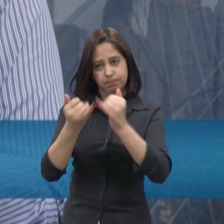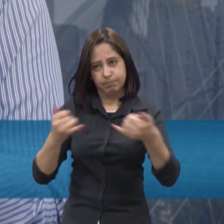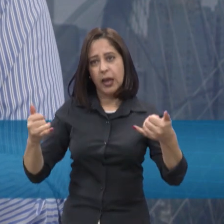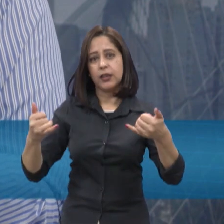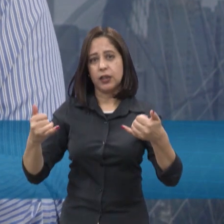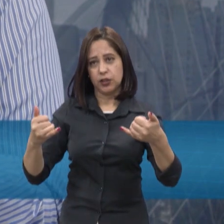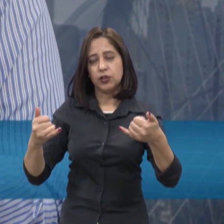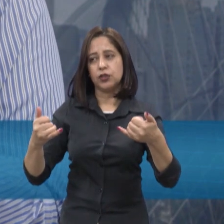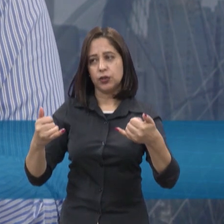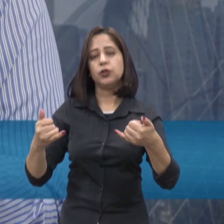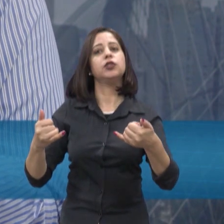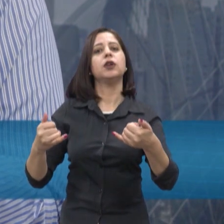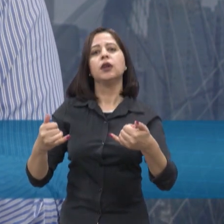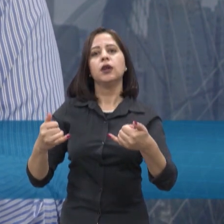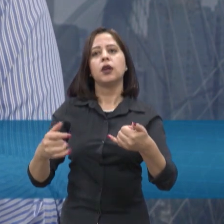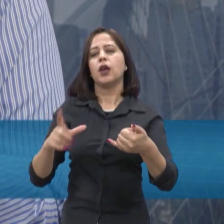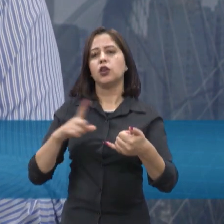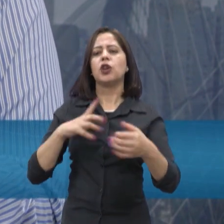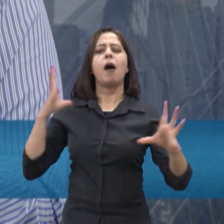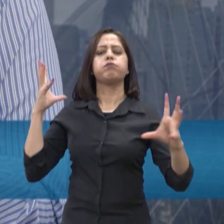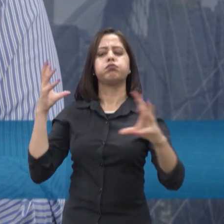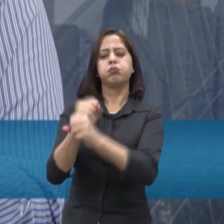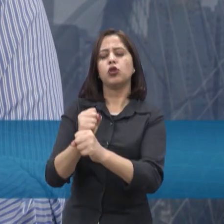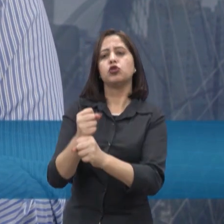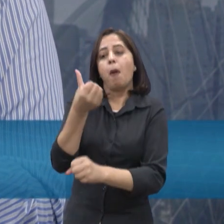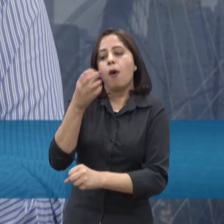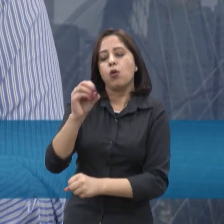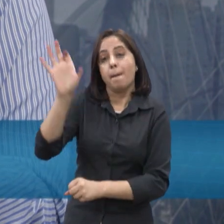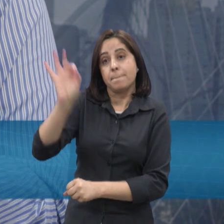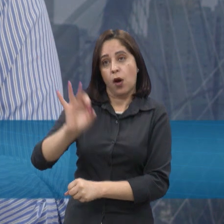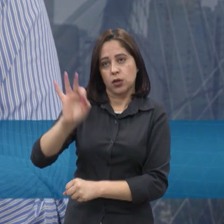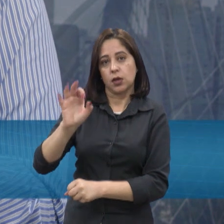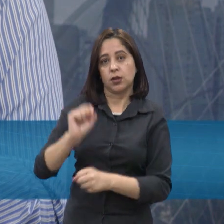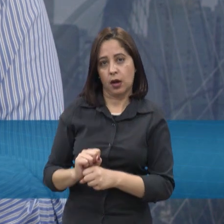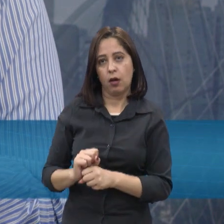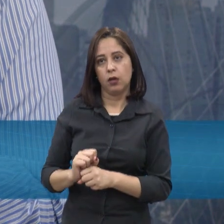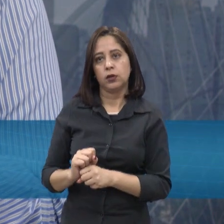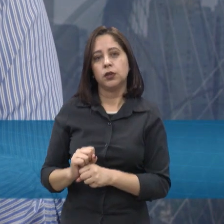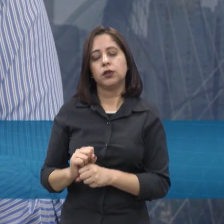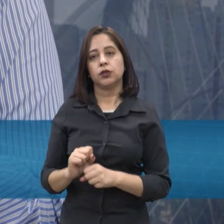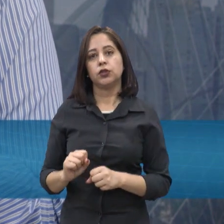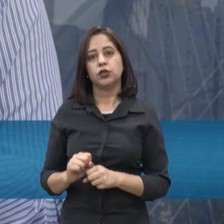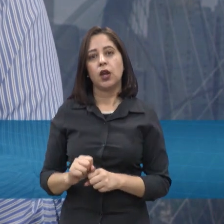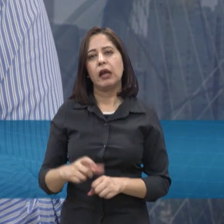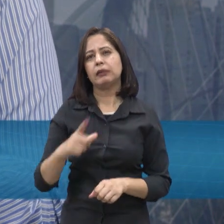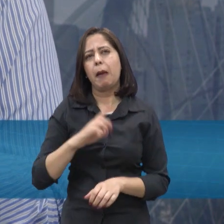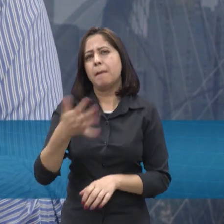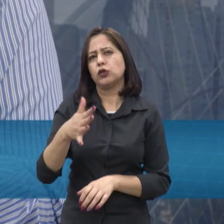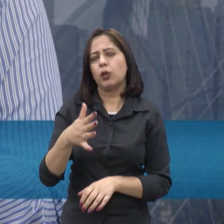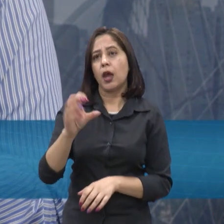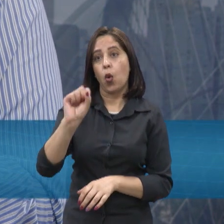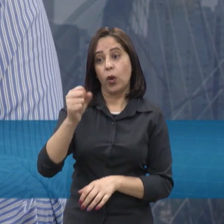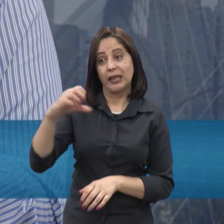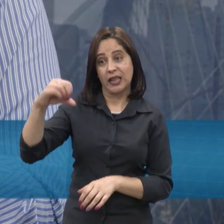você vê, somado todas essas porcentagens, somadas, né, essas porcentagens, a gente tem por volta de 89